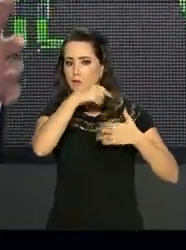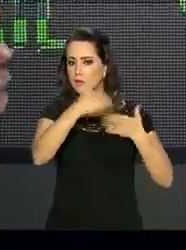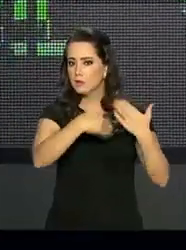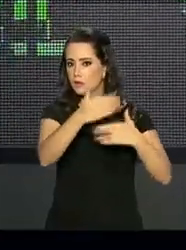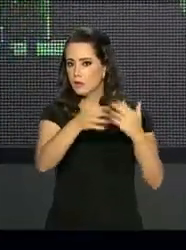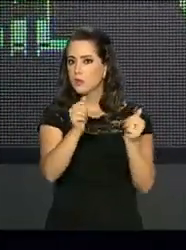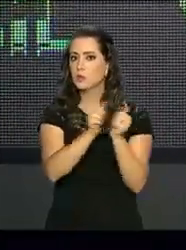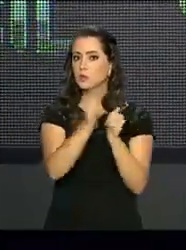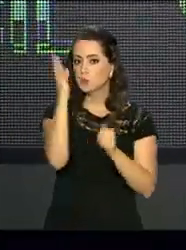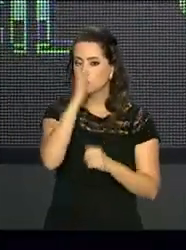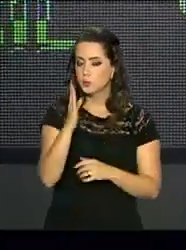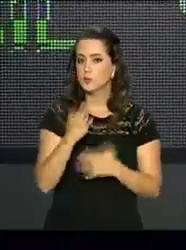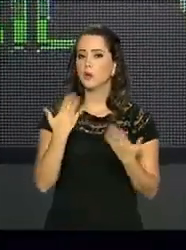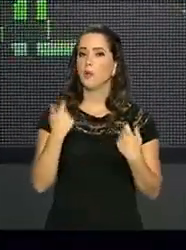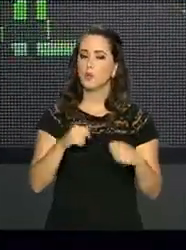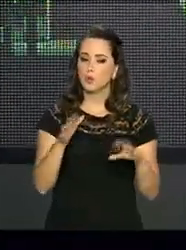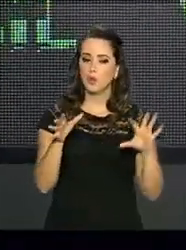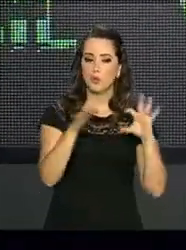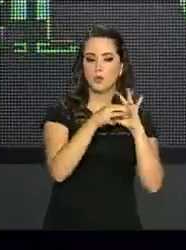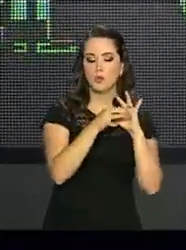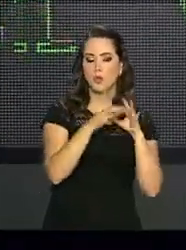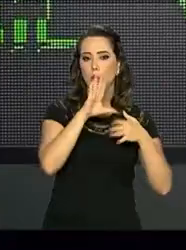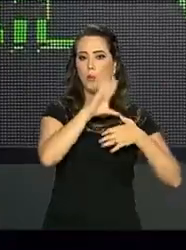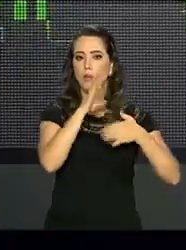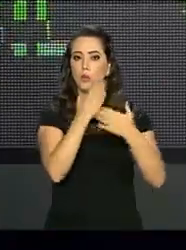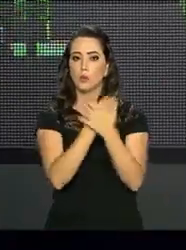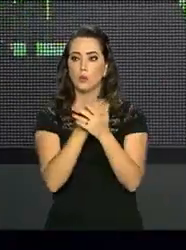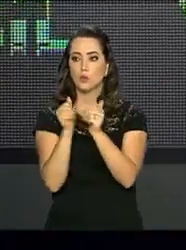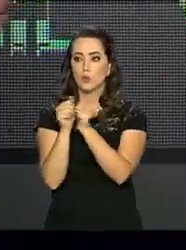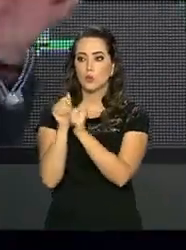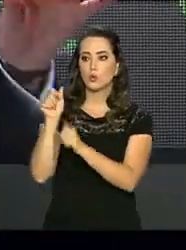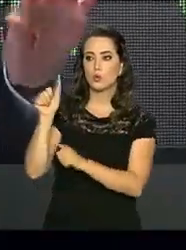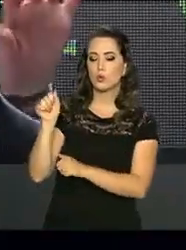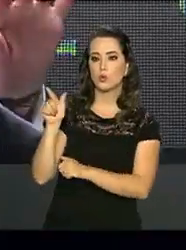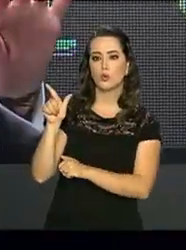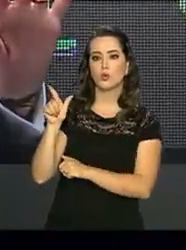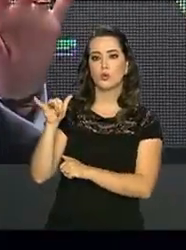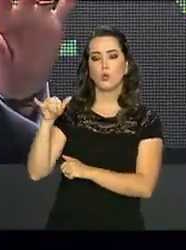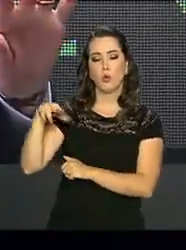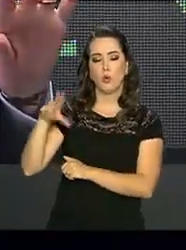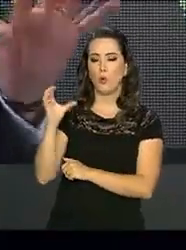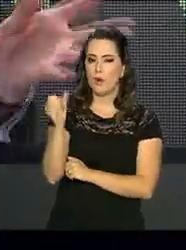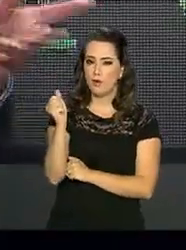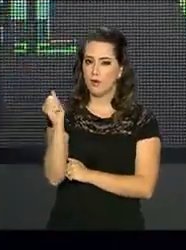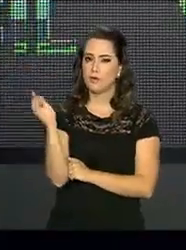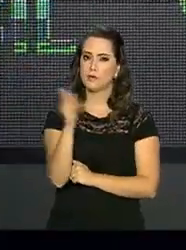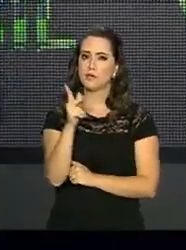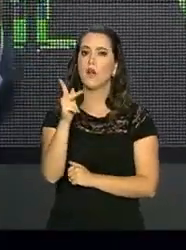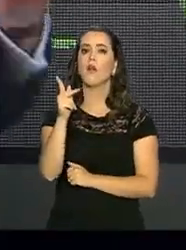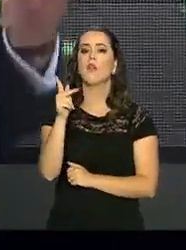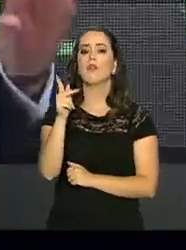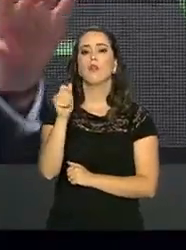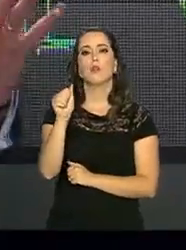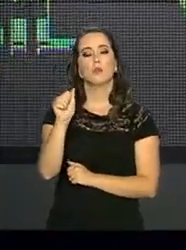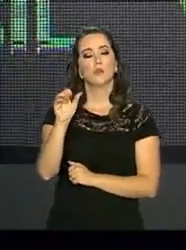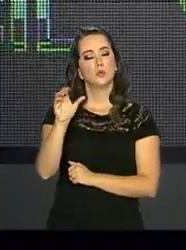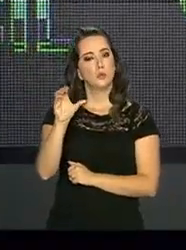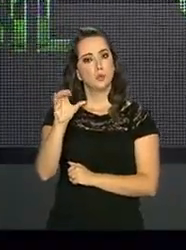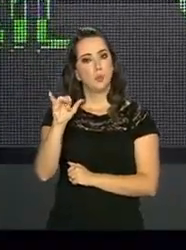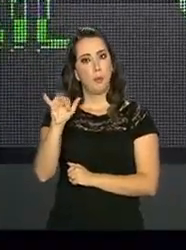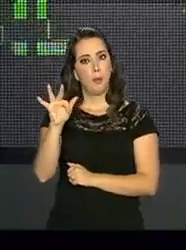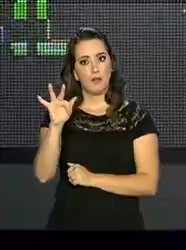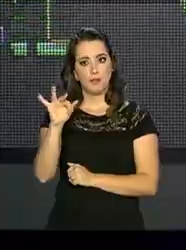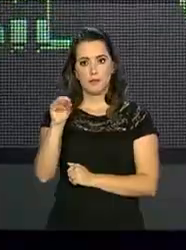fazer uma aliança entre o Mercosul e a Aliança do Pacífico, ao que o presidente Pinheira logo assumiu a